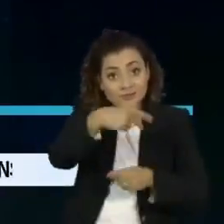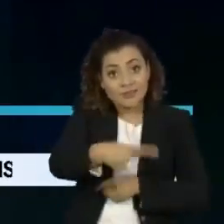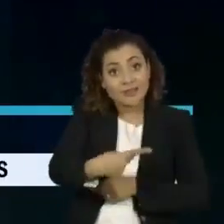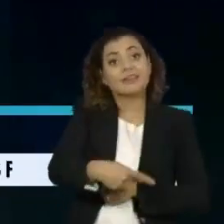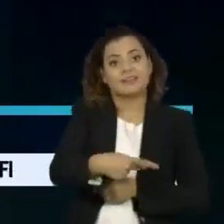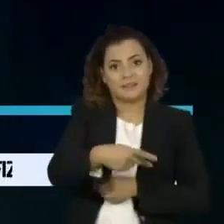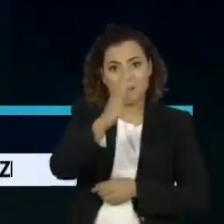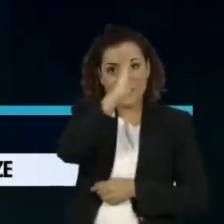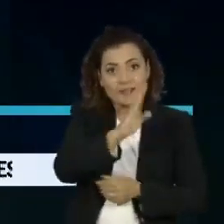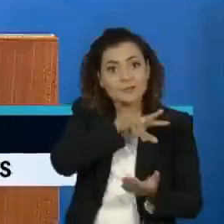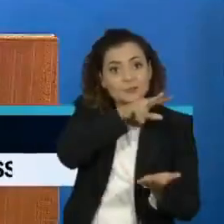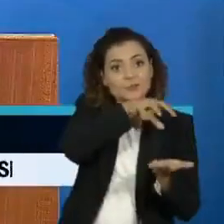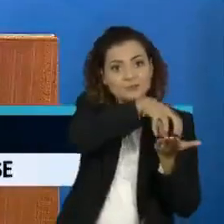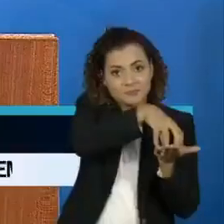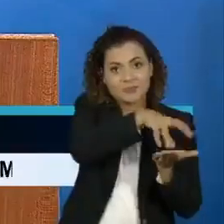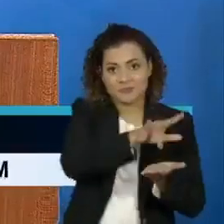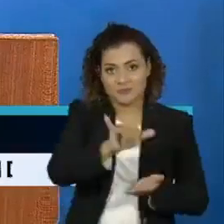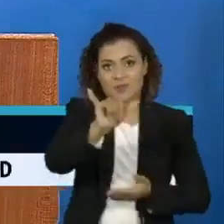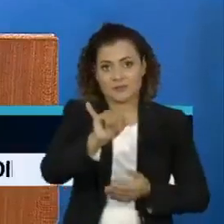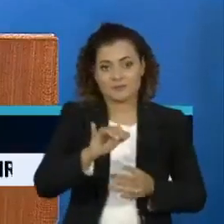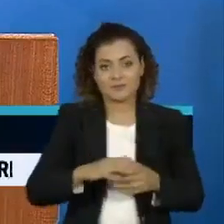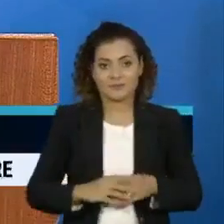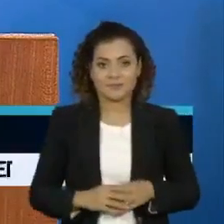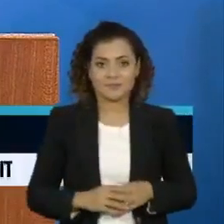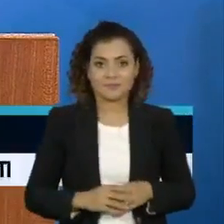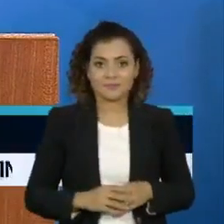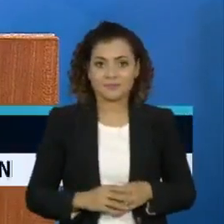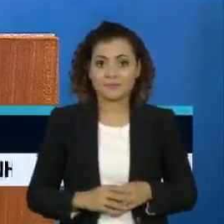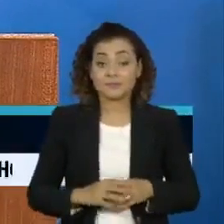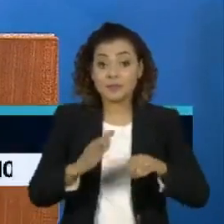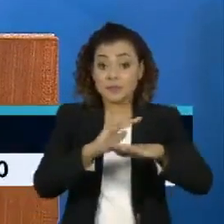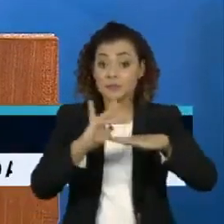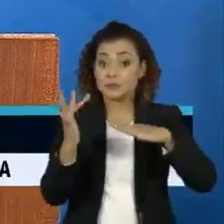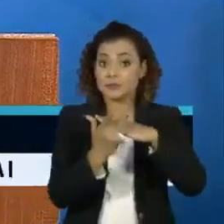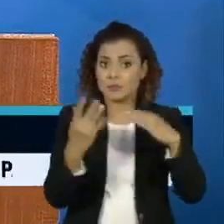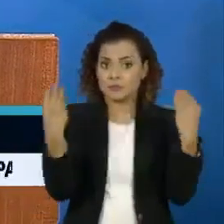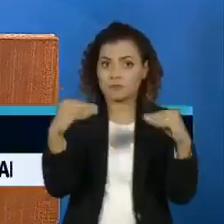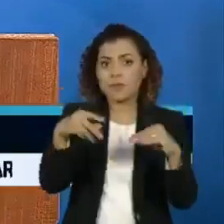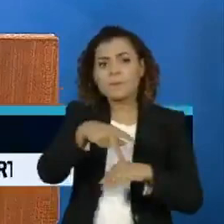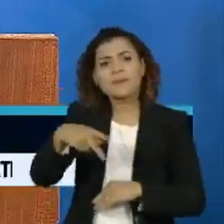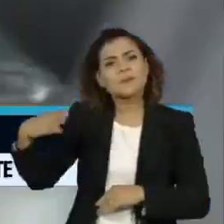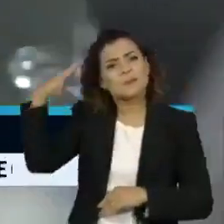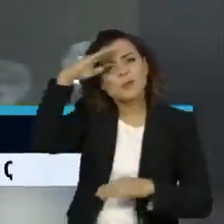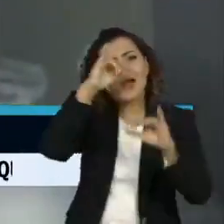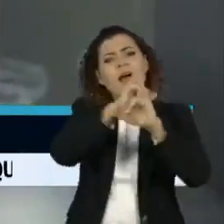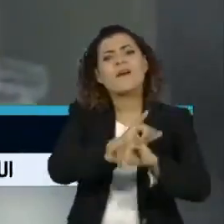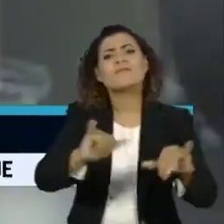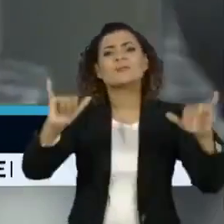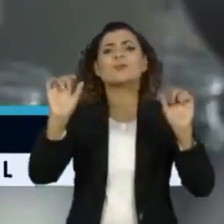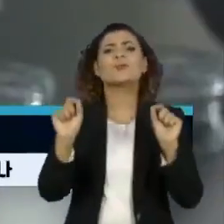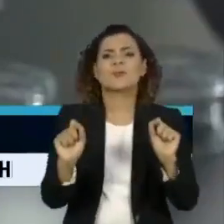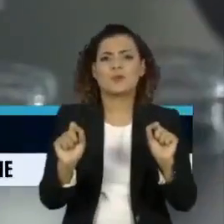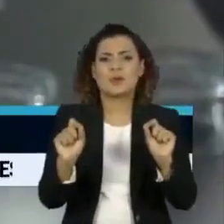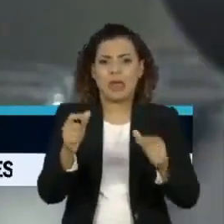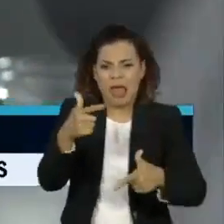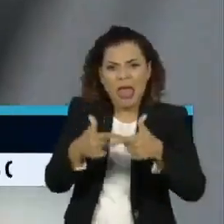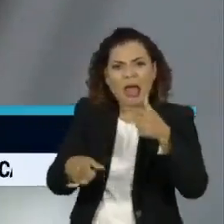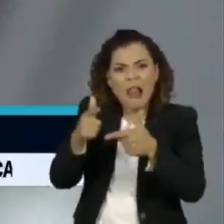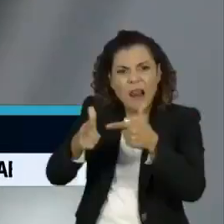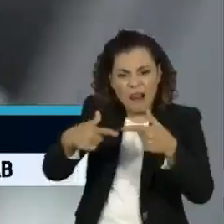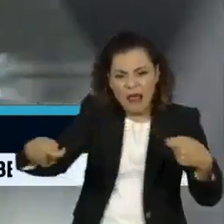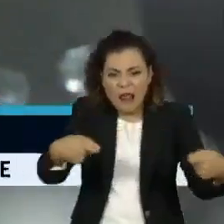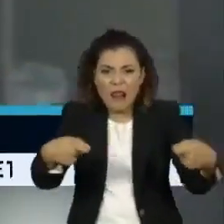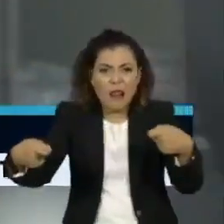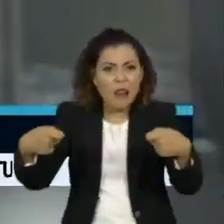pelo Instituto Butantan. Numa rede social, o presidente Jair Bolsonaro anunciou o fim do impasse envolvendo os